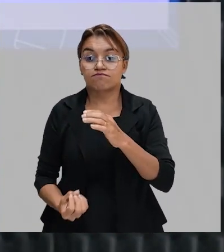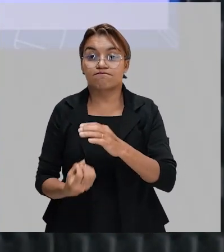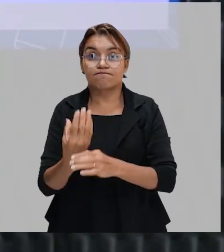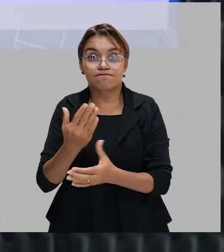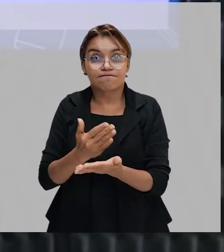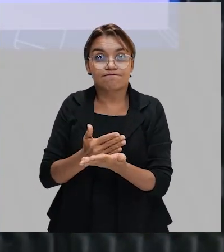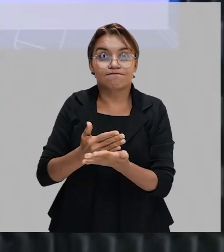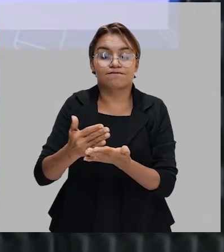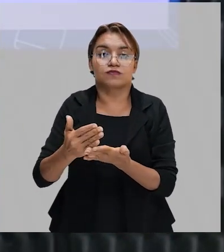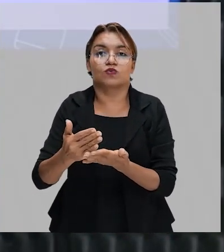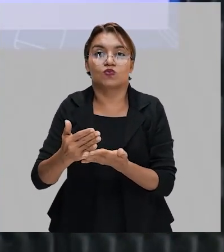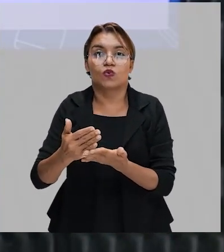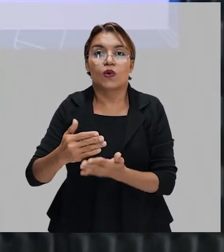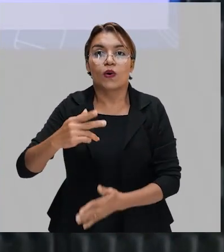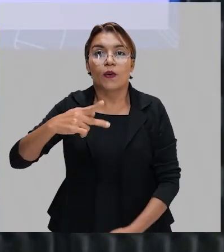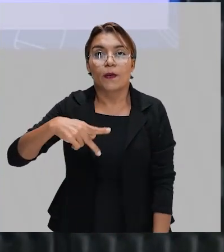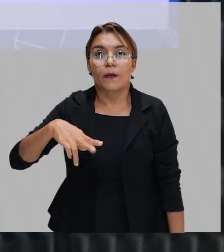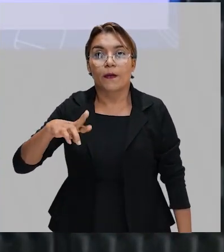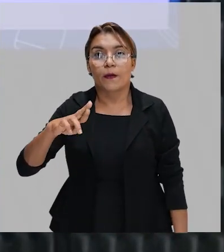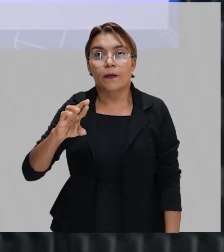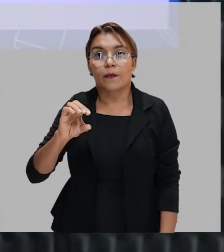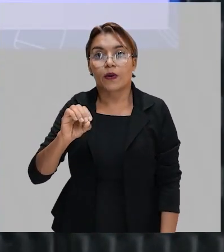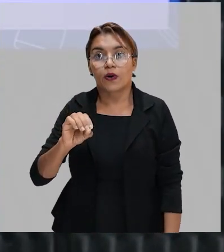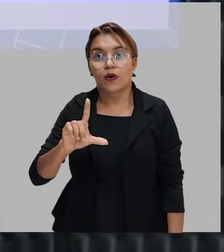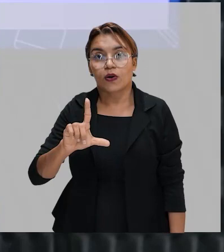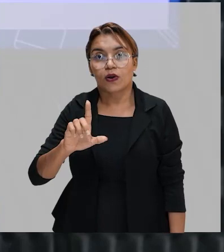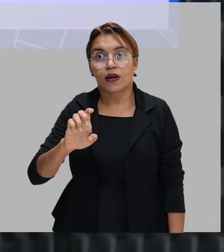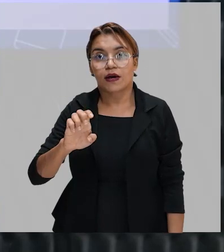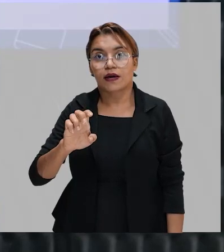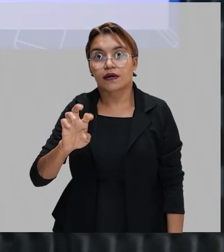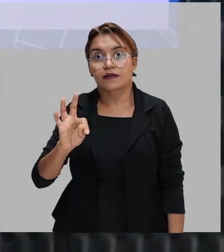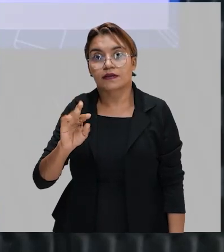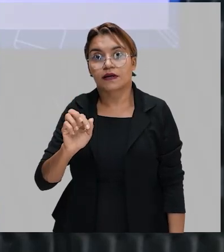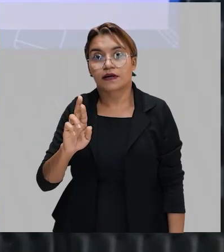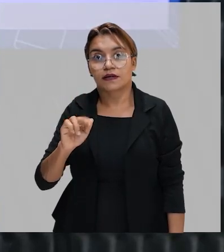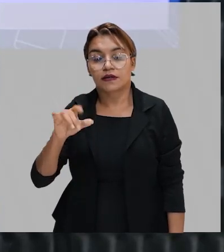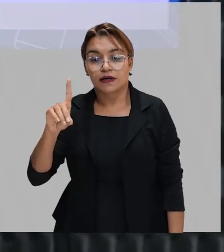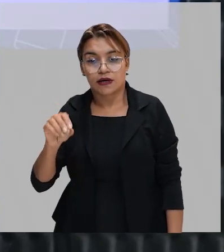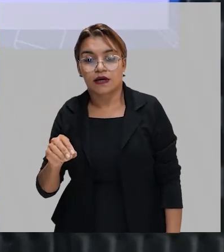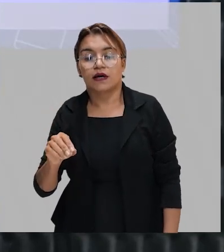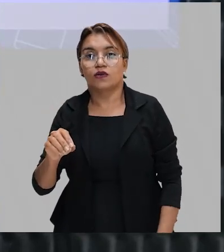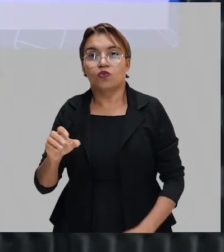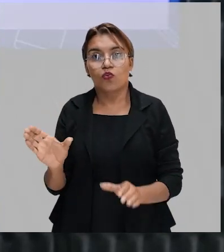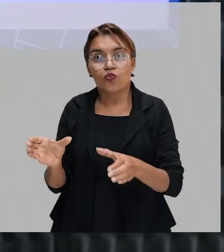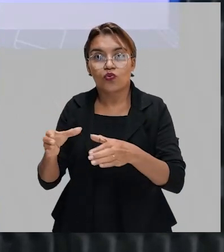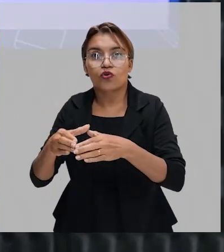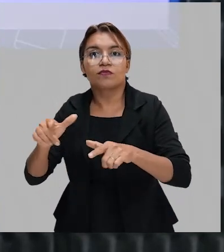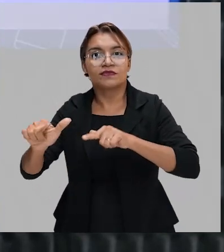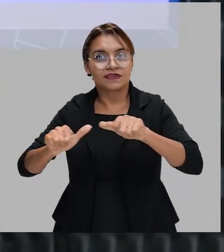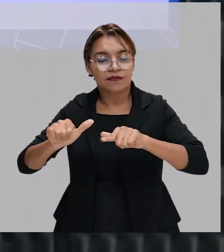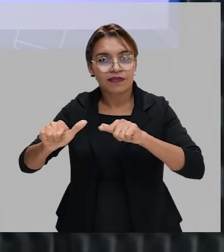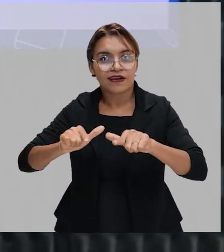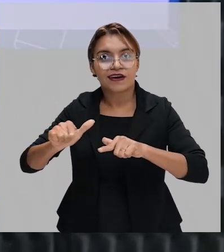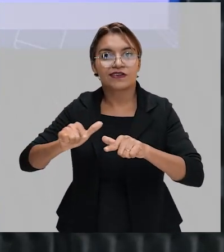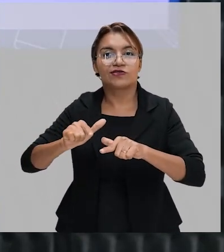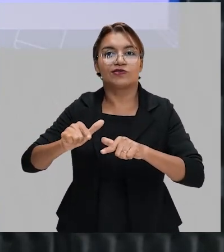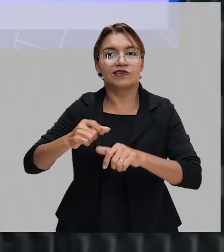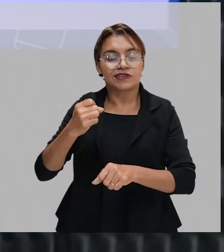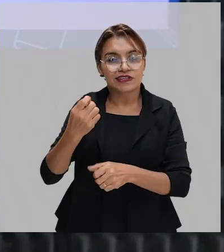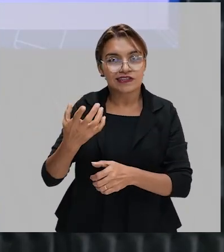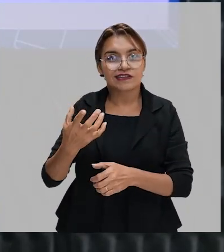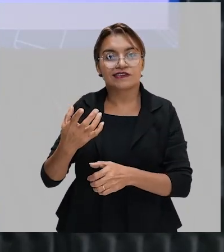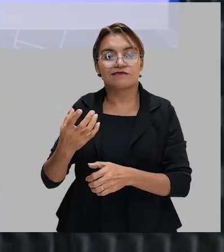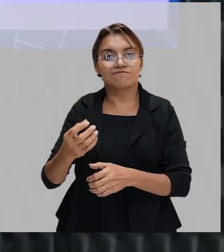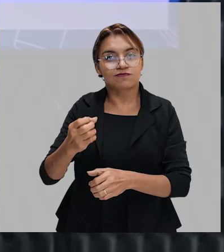proletariado, a classe trabalhadora que construiu o país. Lembra da greve lá,